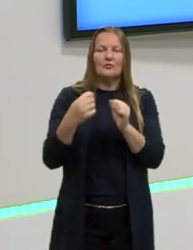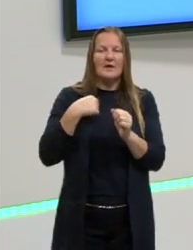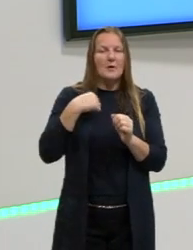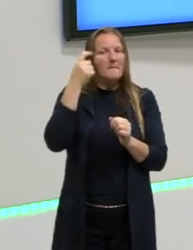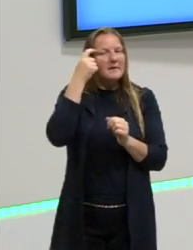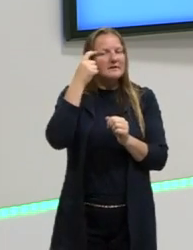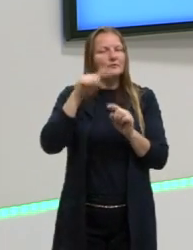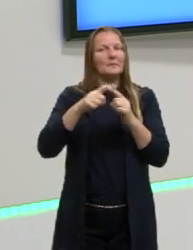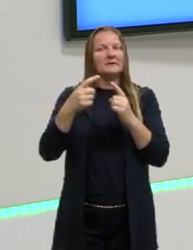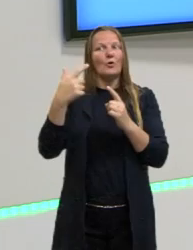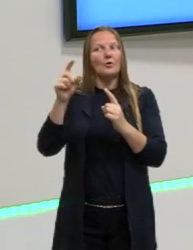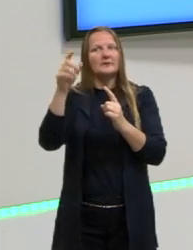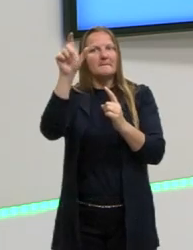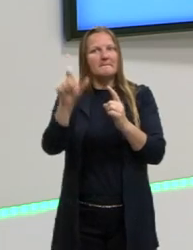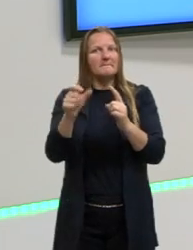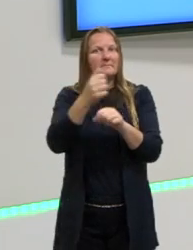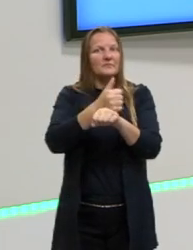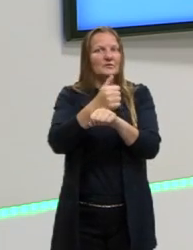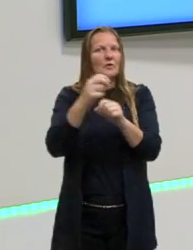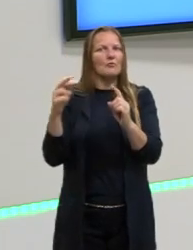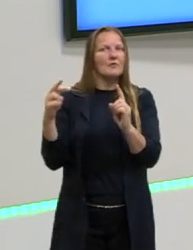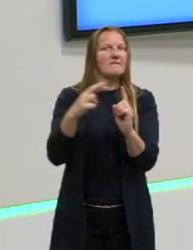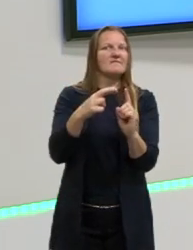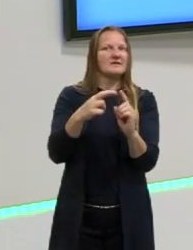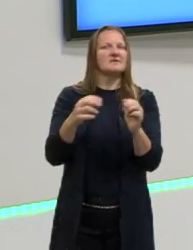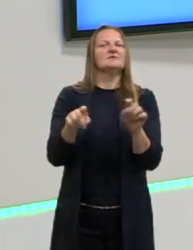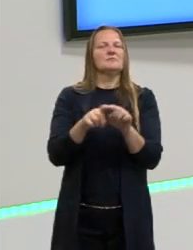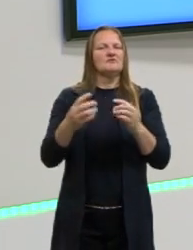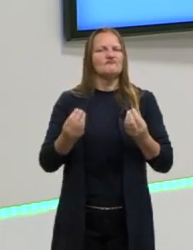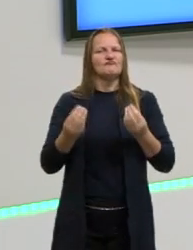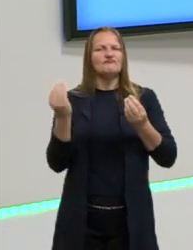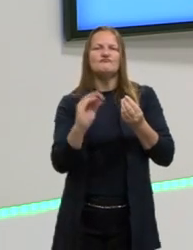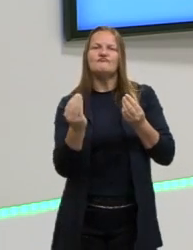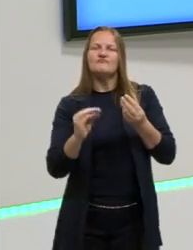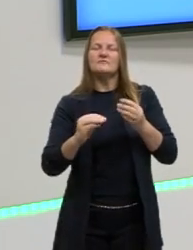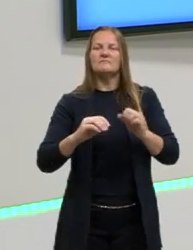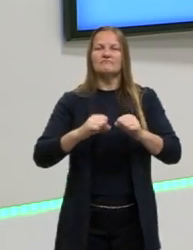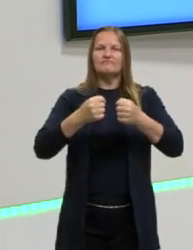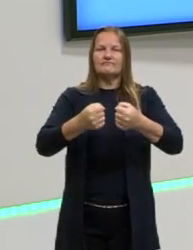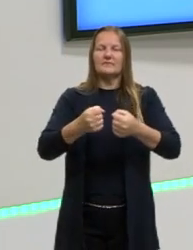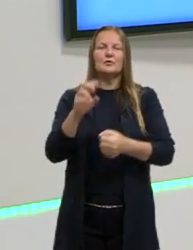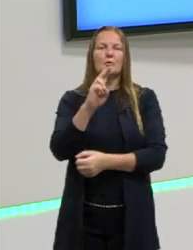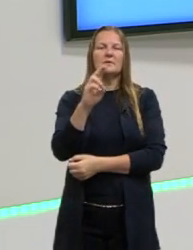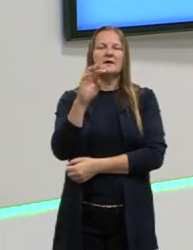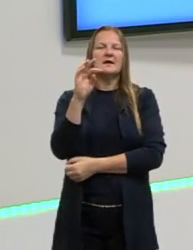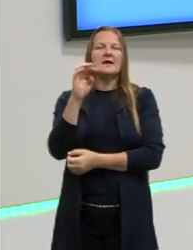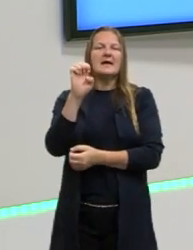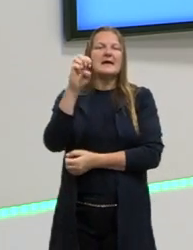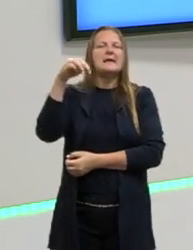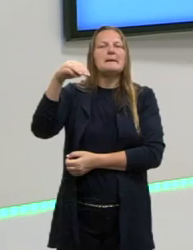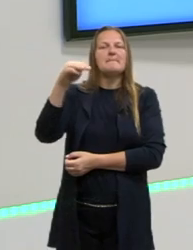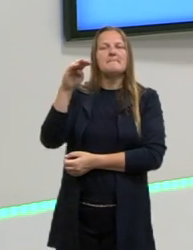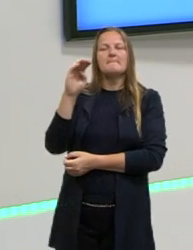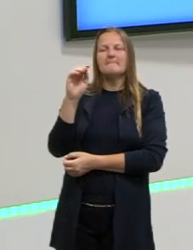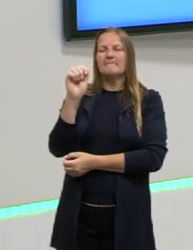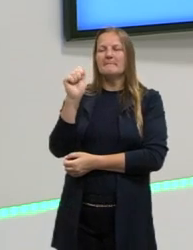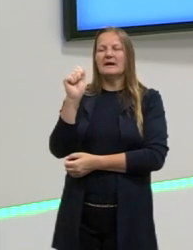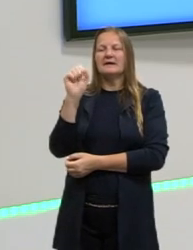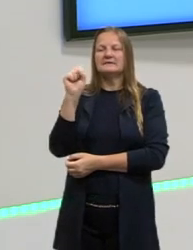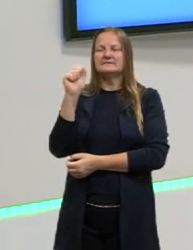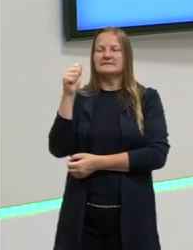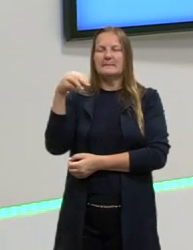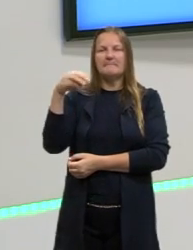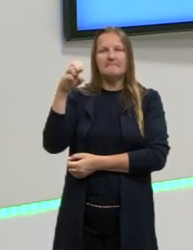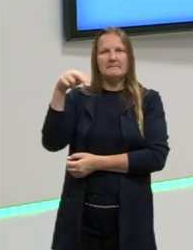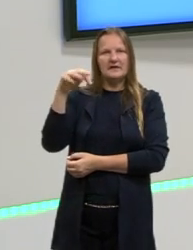isso que significa tanto que a gente fala de embasamento, embasamento teórico, é que alguém que é estudioso